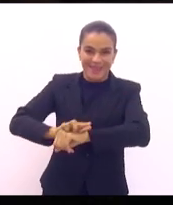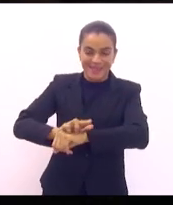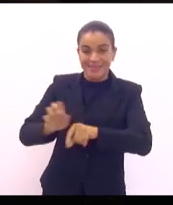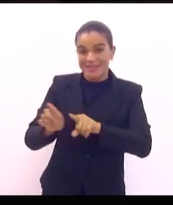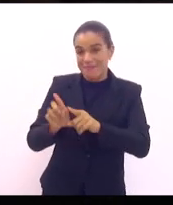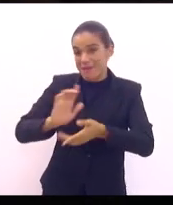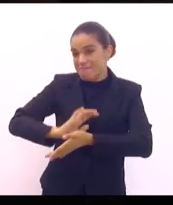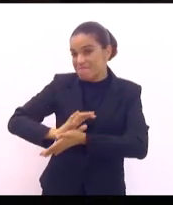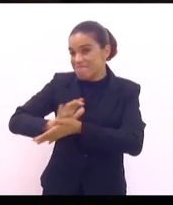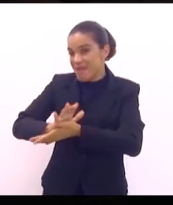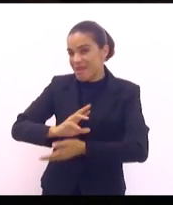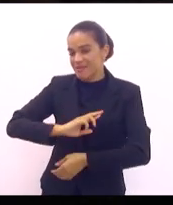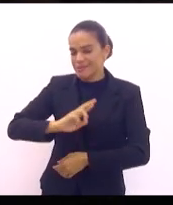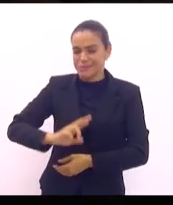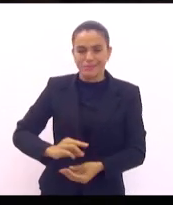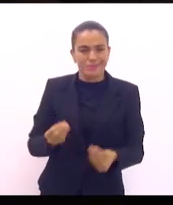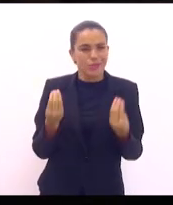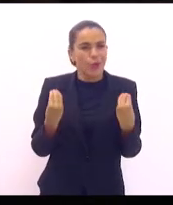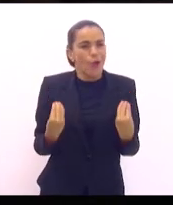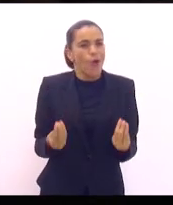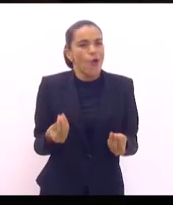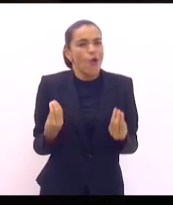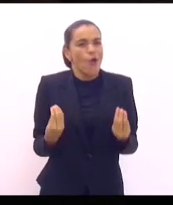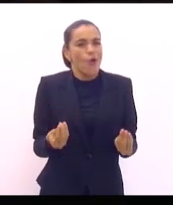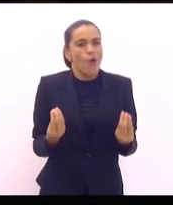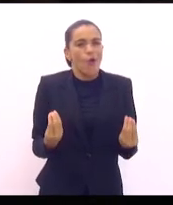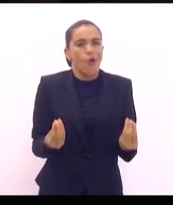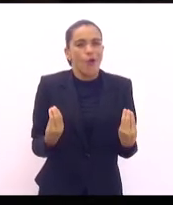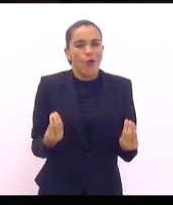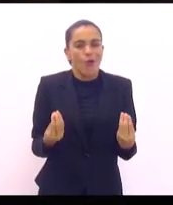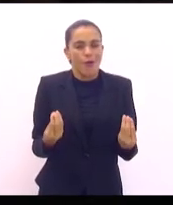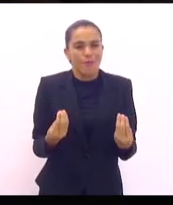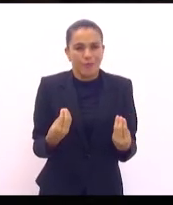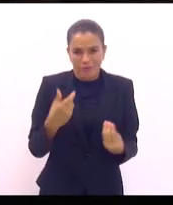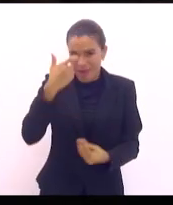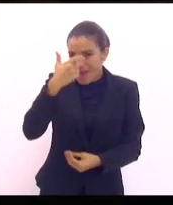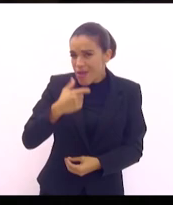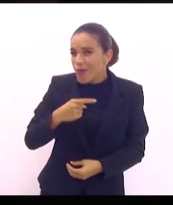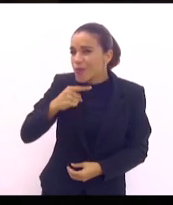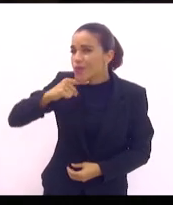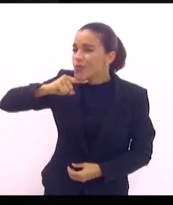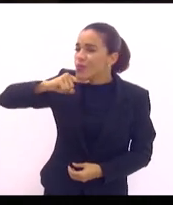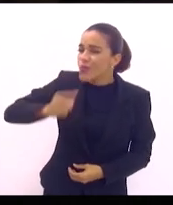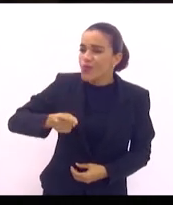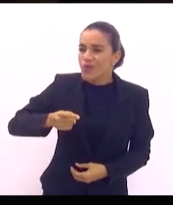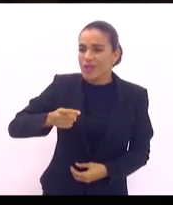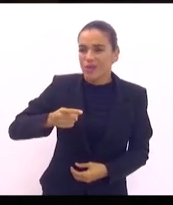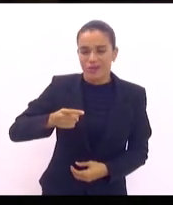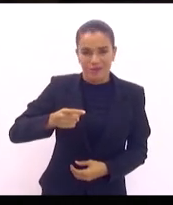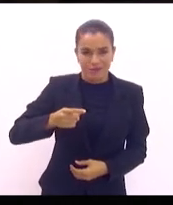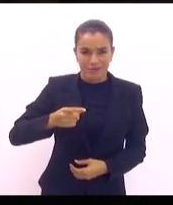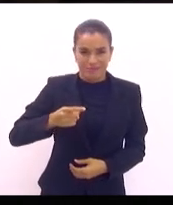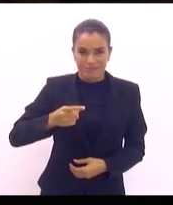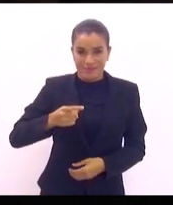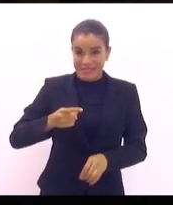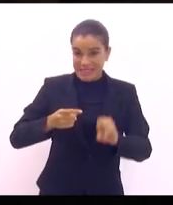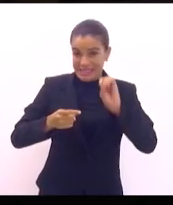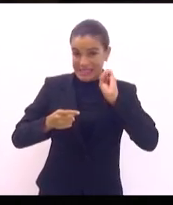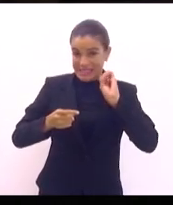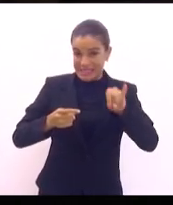preconceito religioso? Eu duvido, senhor presidente, que se fizesse